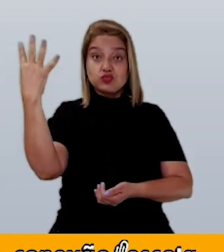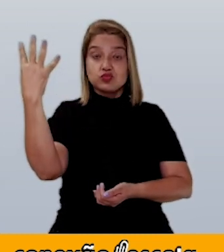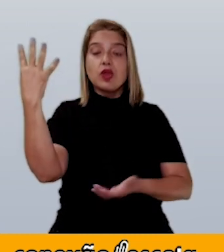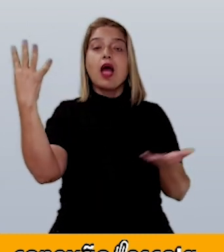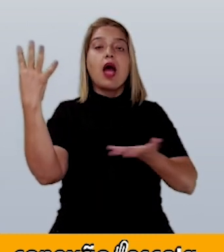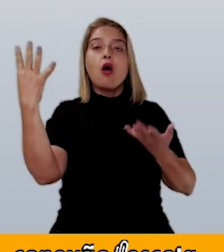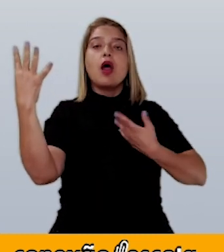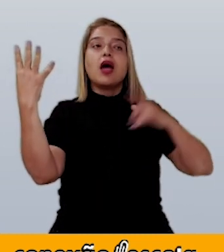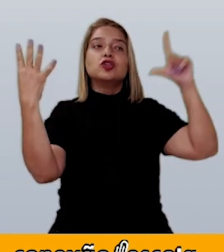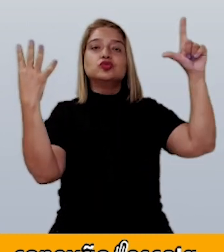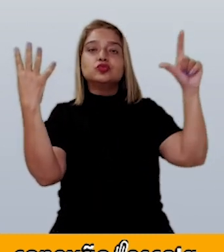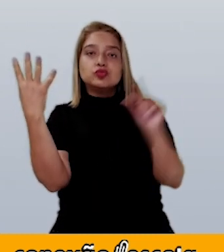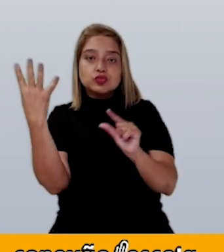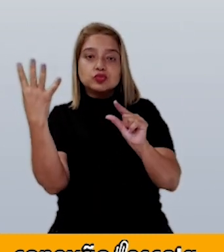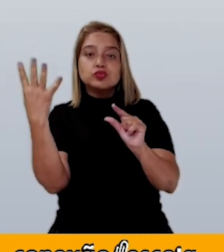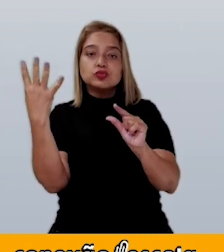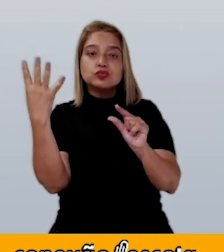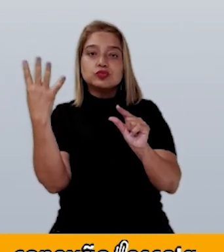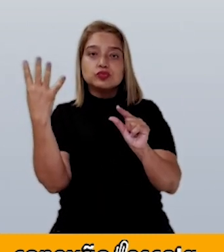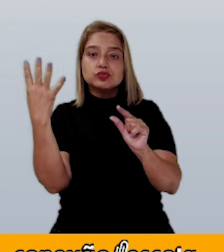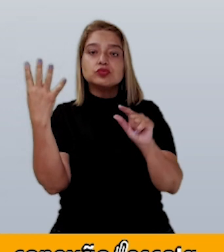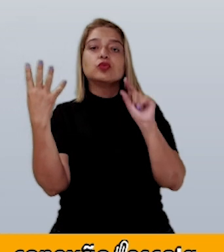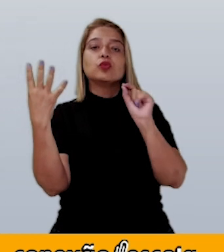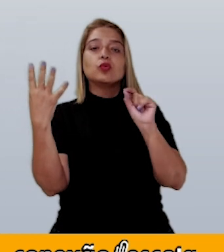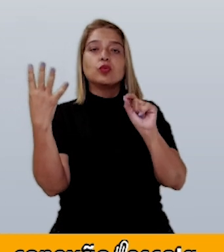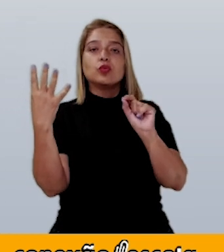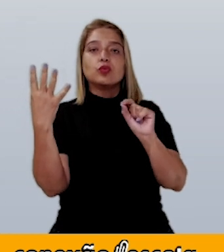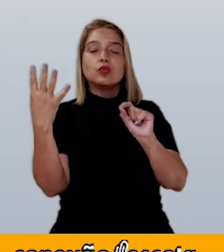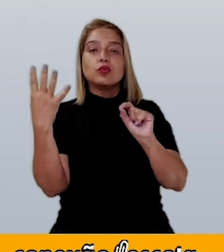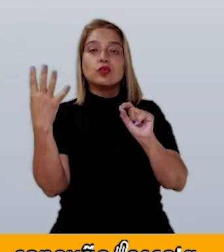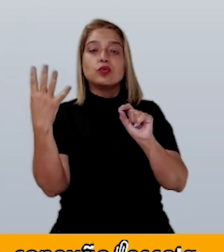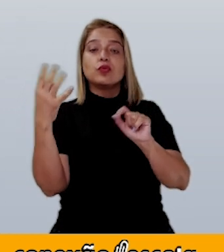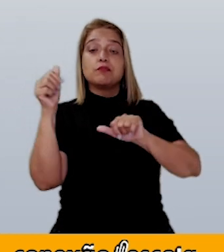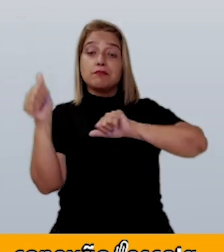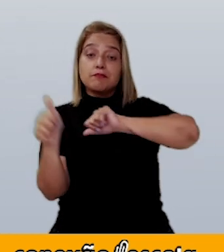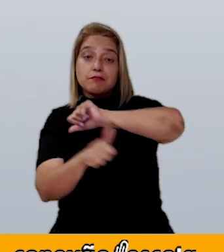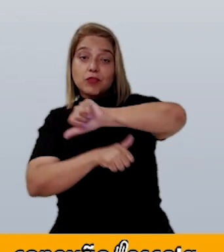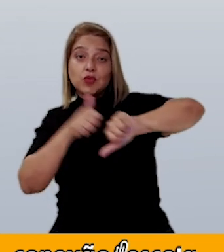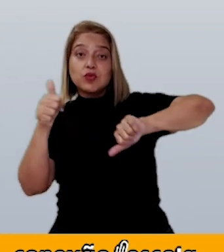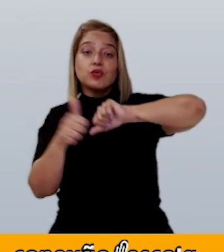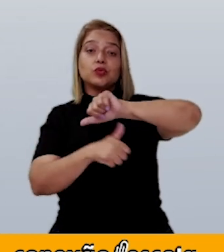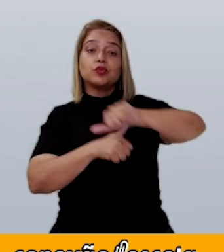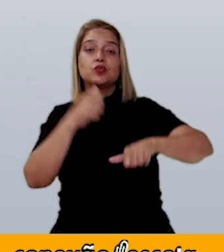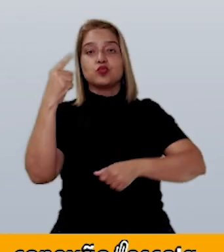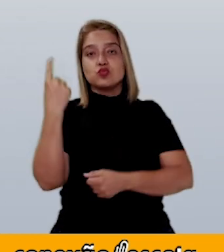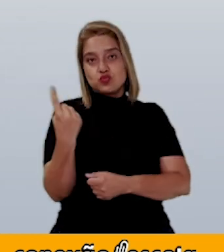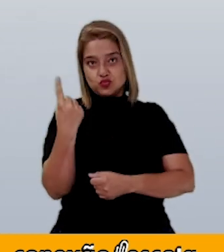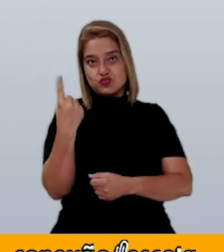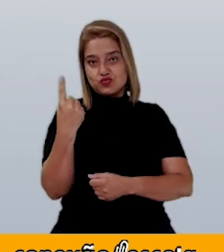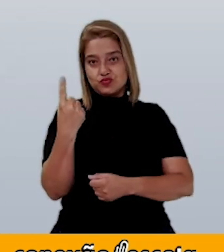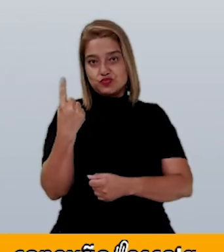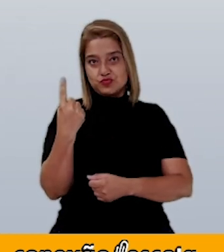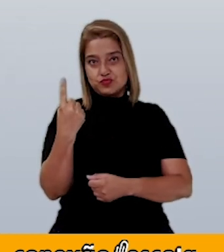Para redução, quatro quadradinhos vai se tornar apenas um.